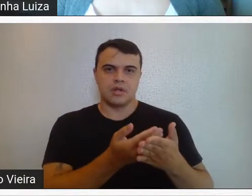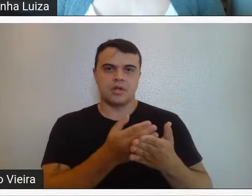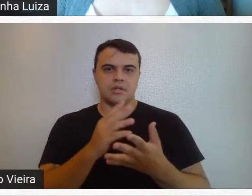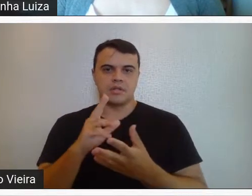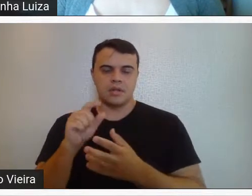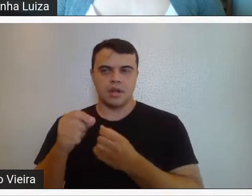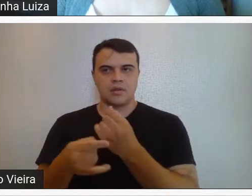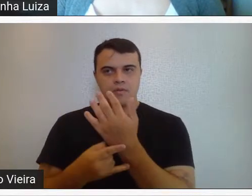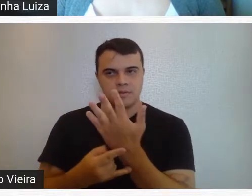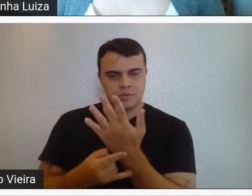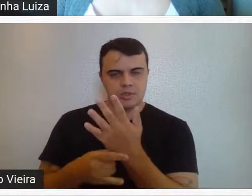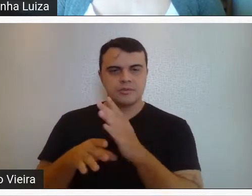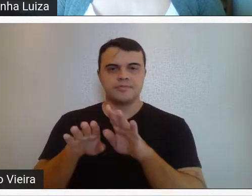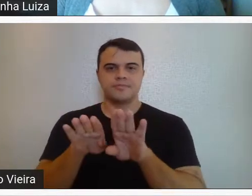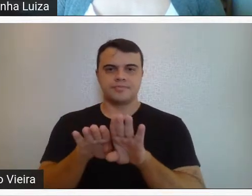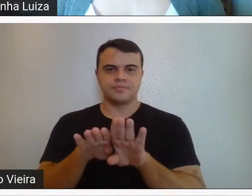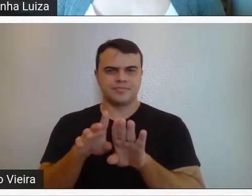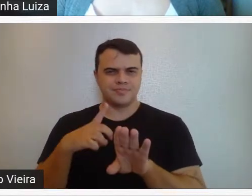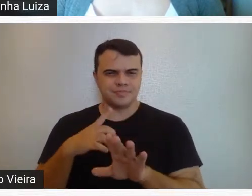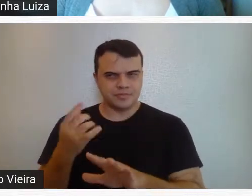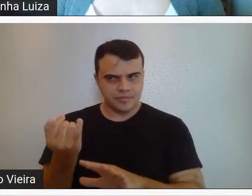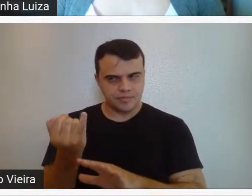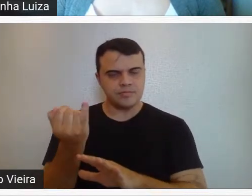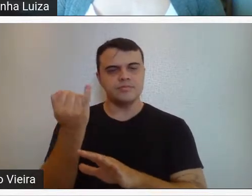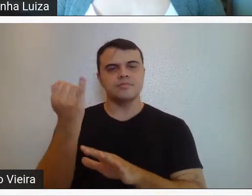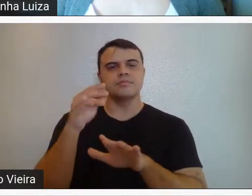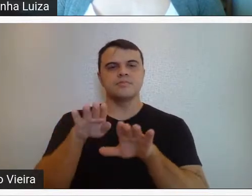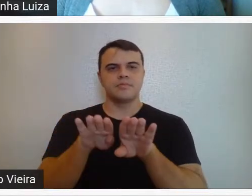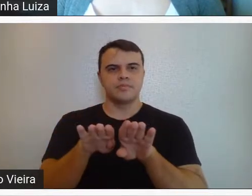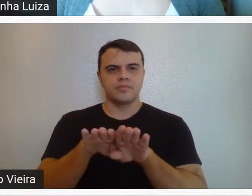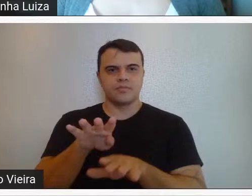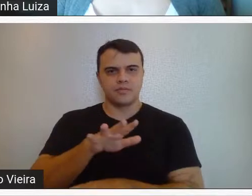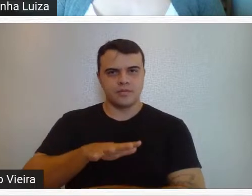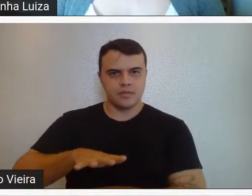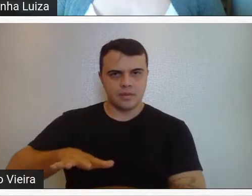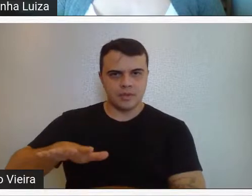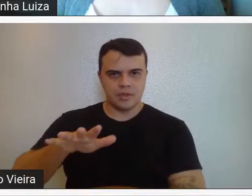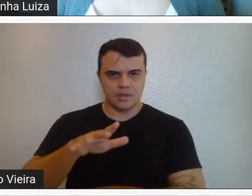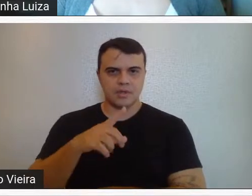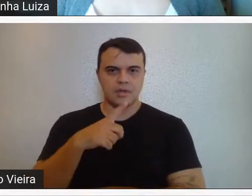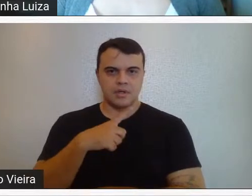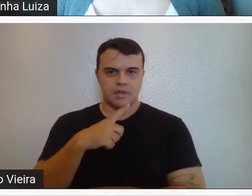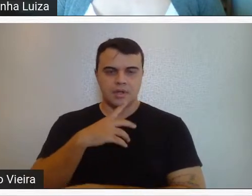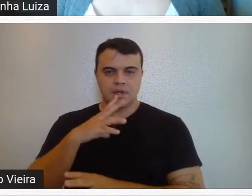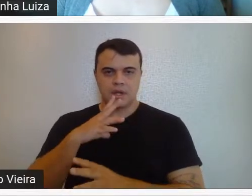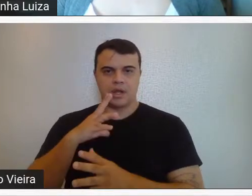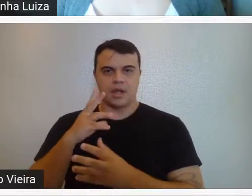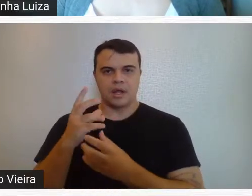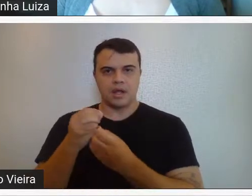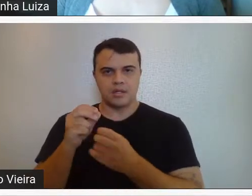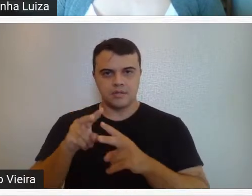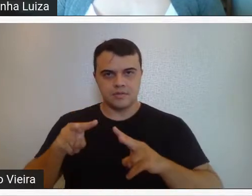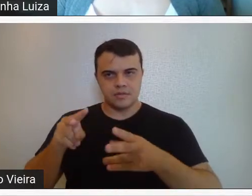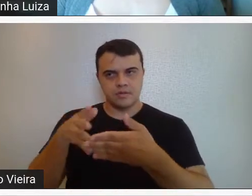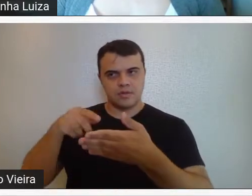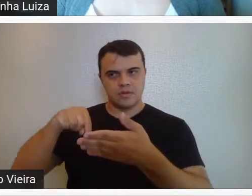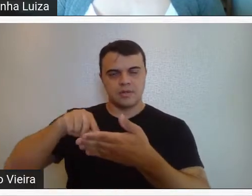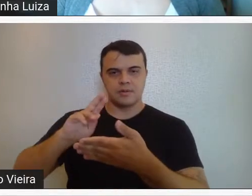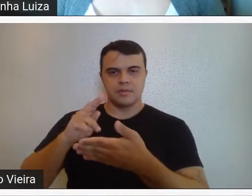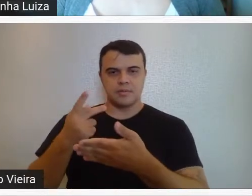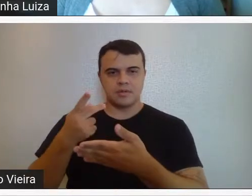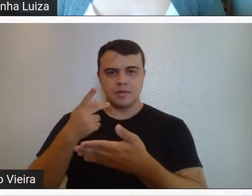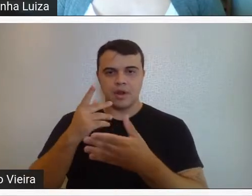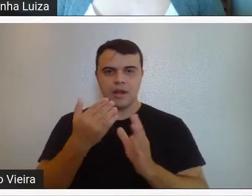Artes da UFMG, que tem uma importância muito grande também no cenário das artes visuais aqui em Belo Horizonte. Tem uma